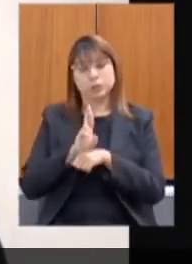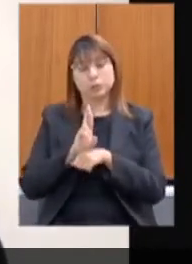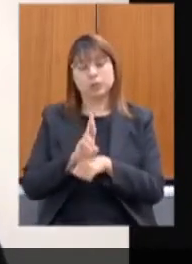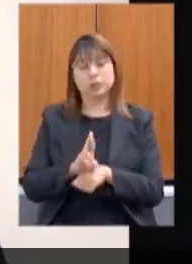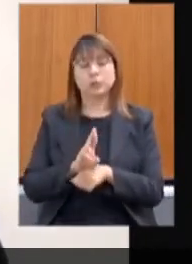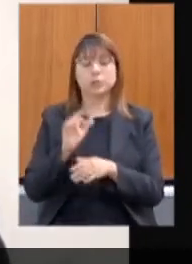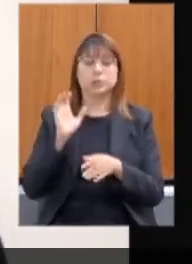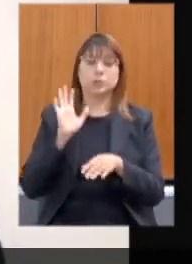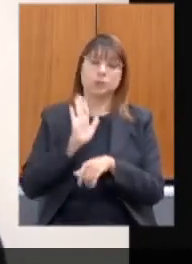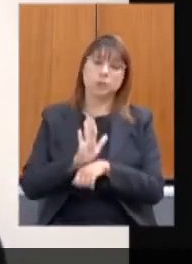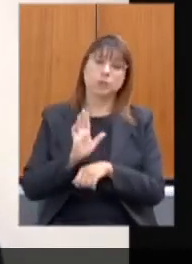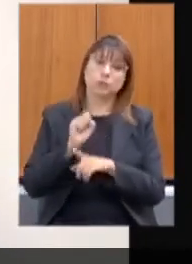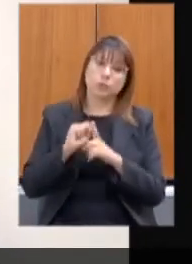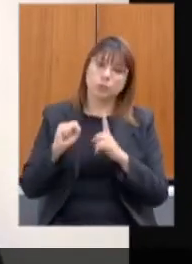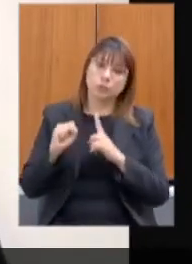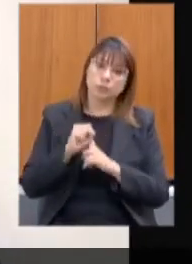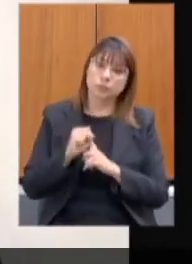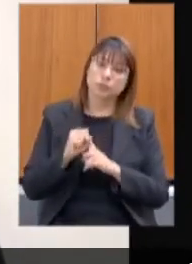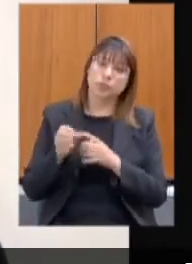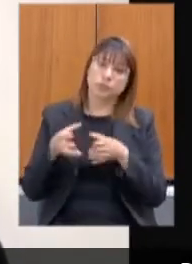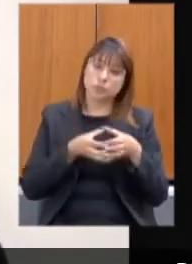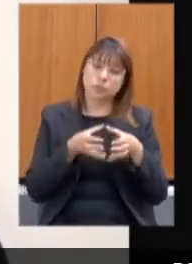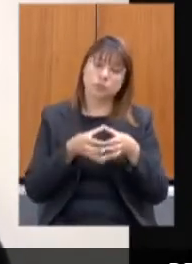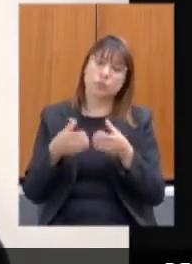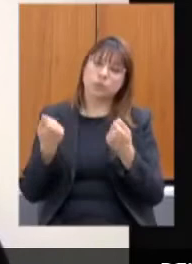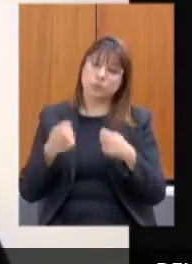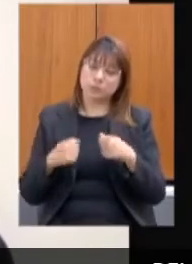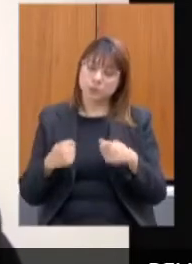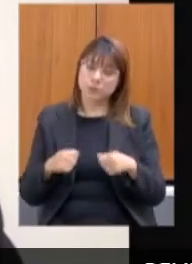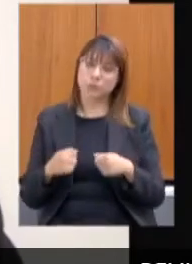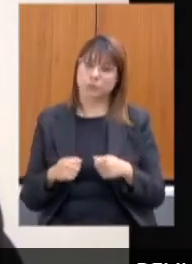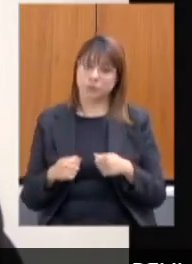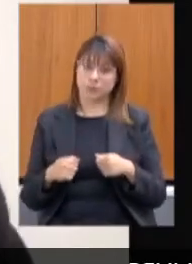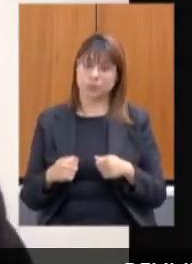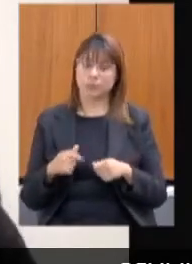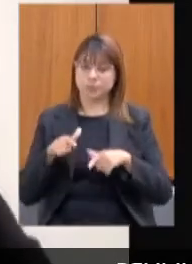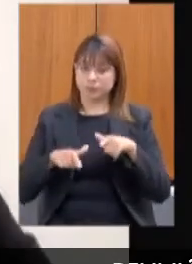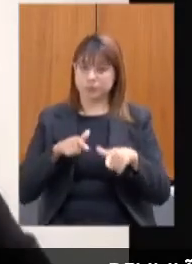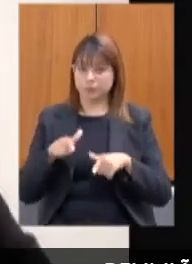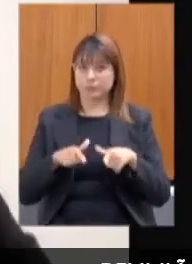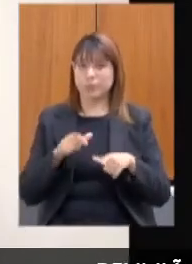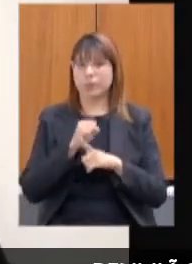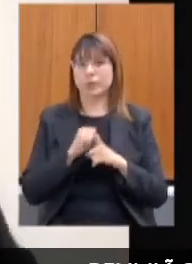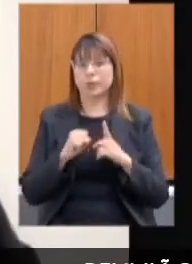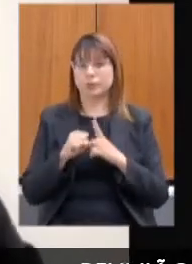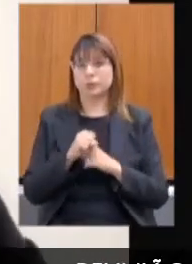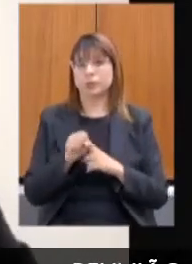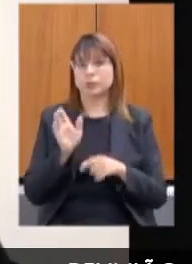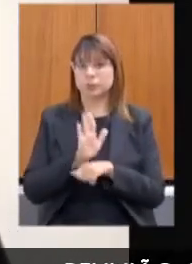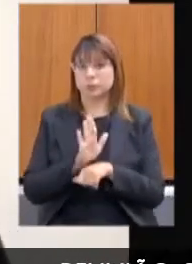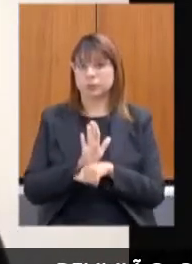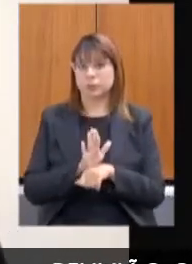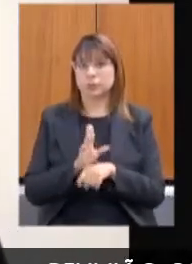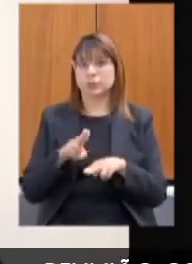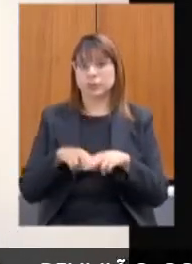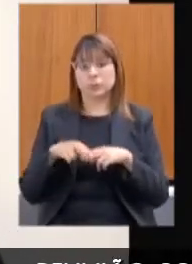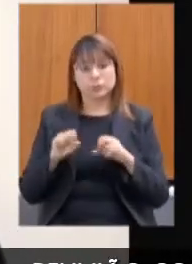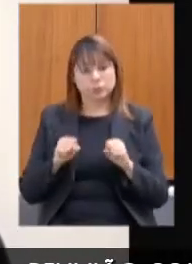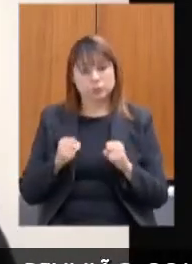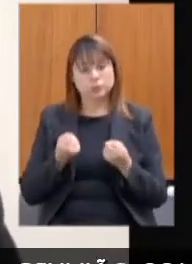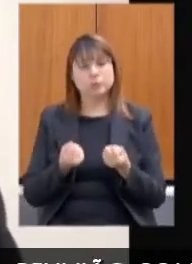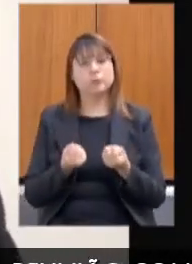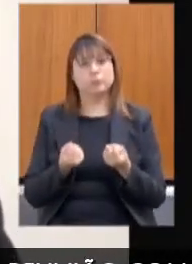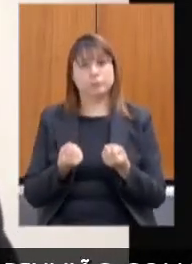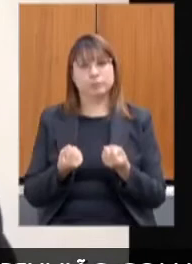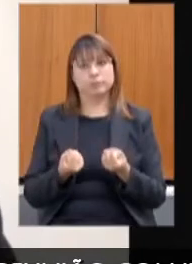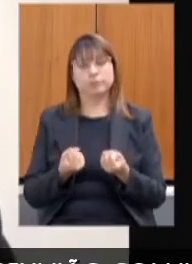Social, as equipes volantes, nós temos que compatibilizar serviços sócios por isso que a gente garantiu e